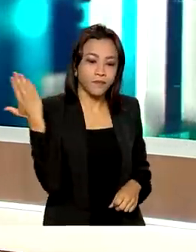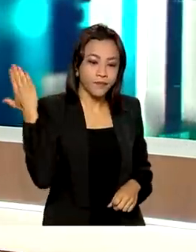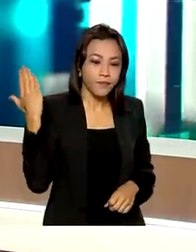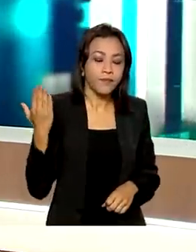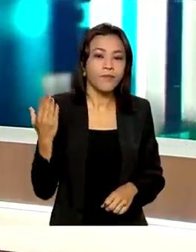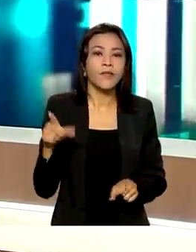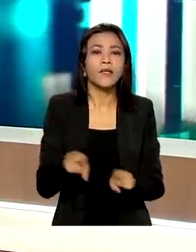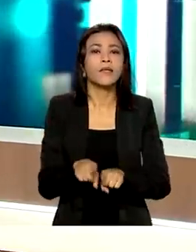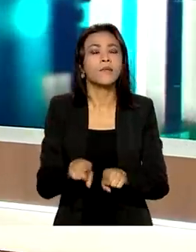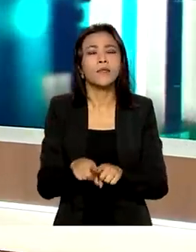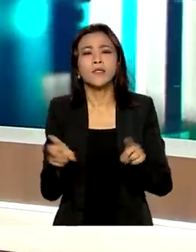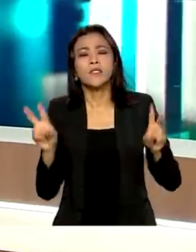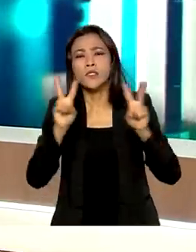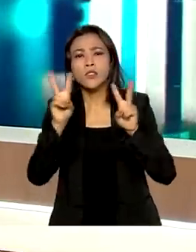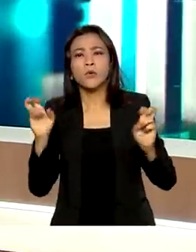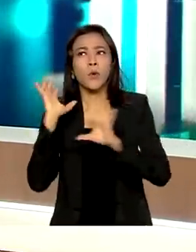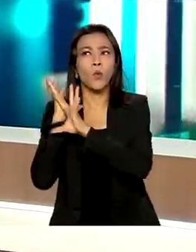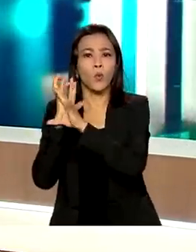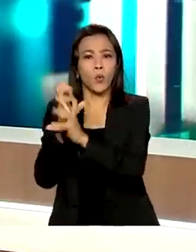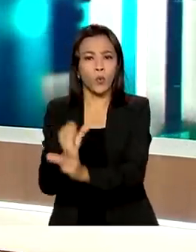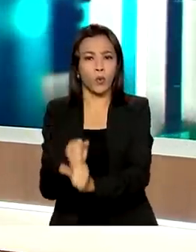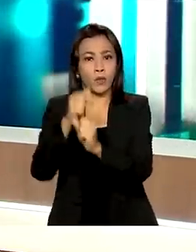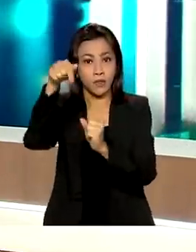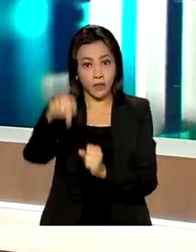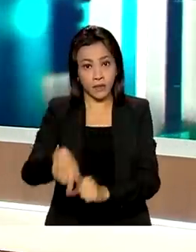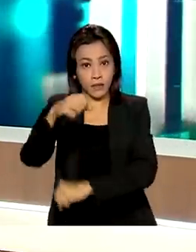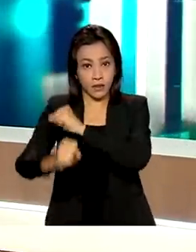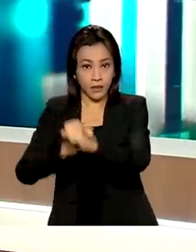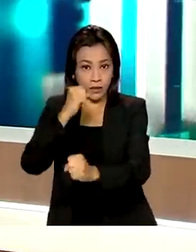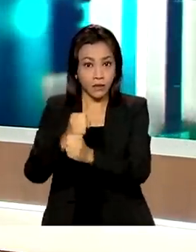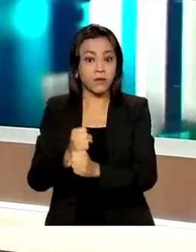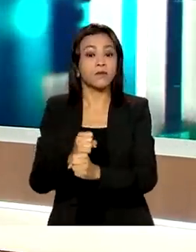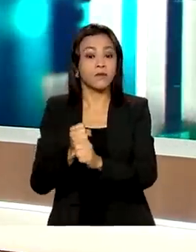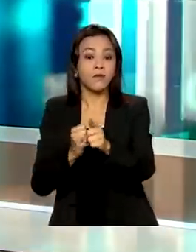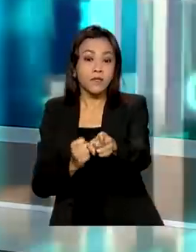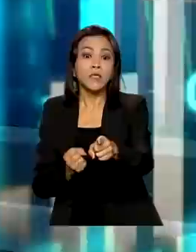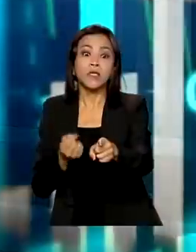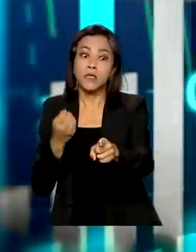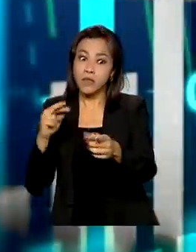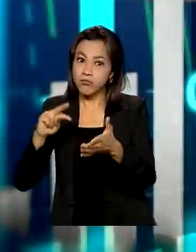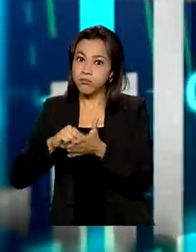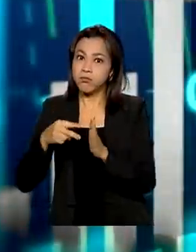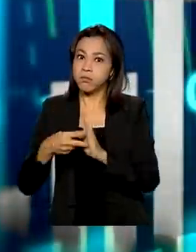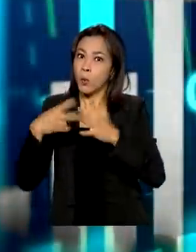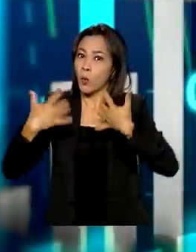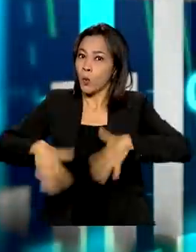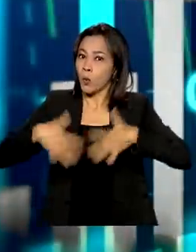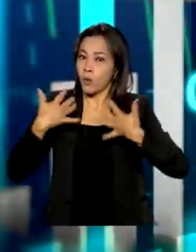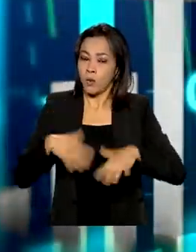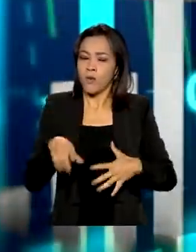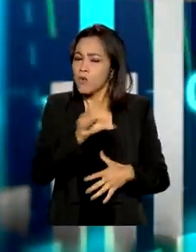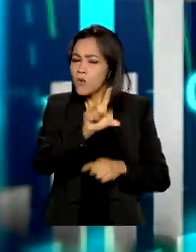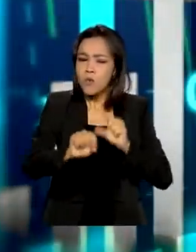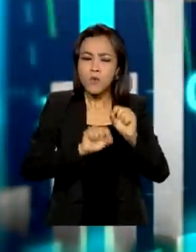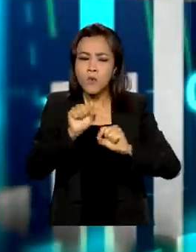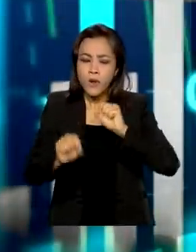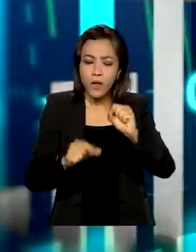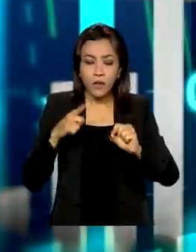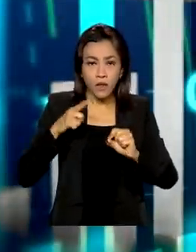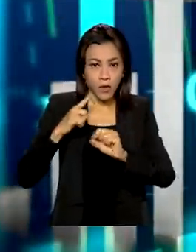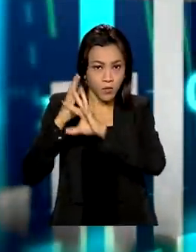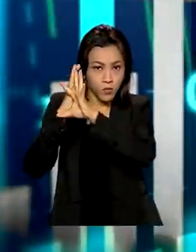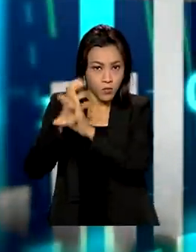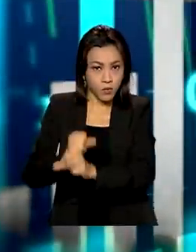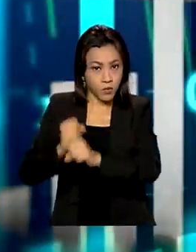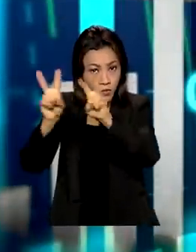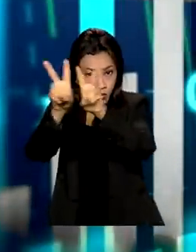com você telespectador, sobre o acumulado do ano, que também é bastante significativo. Então, o que nós temos em termos acumulados na